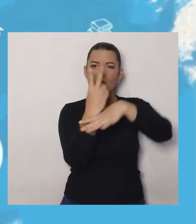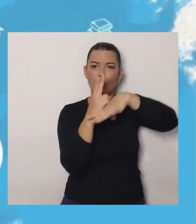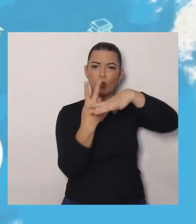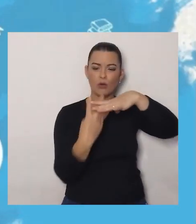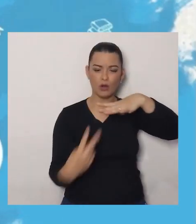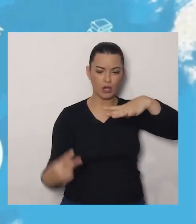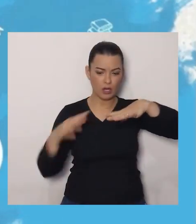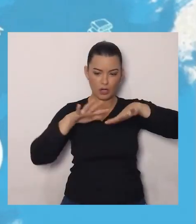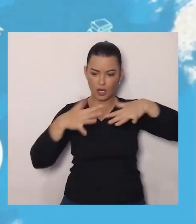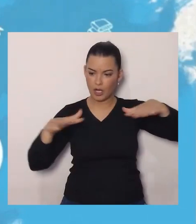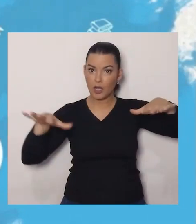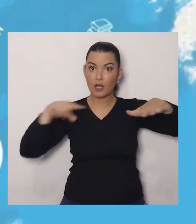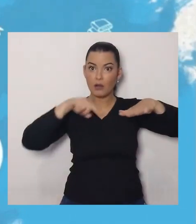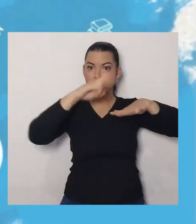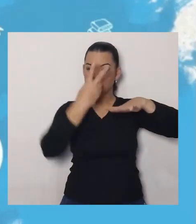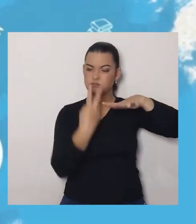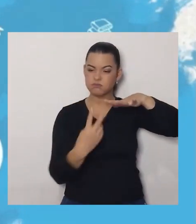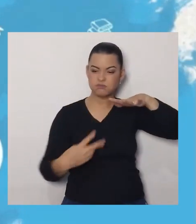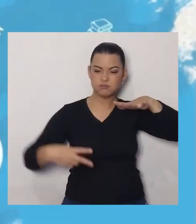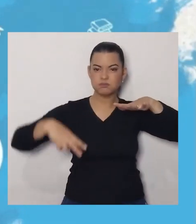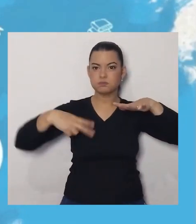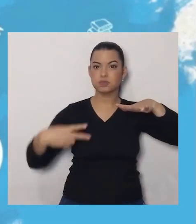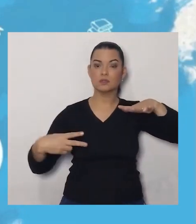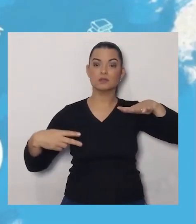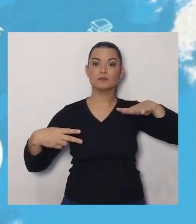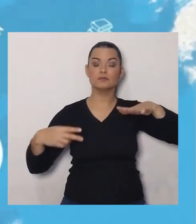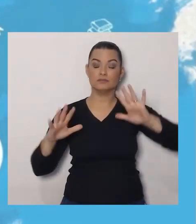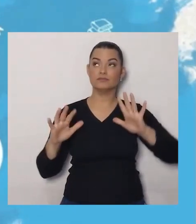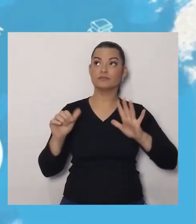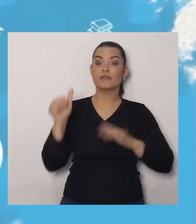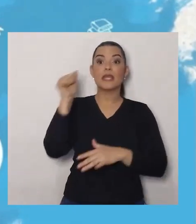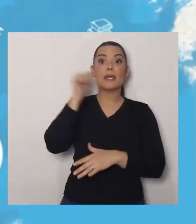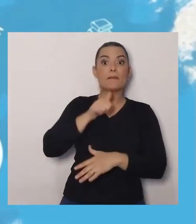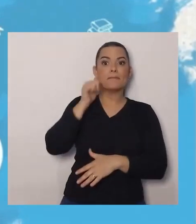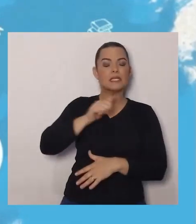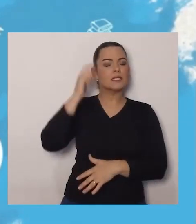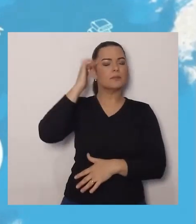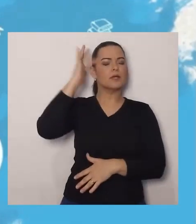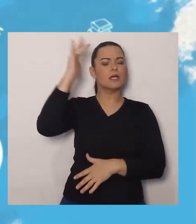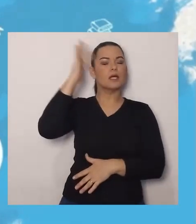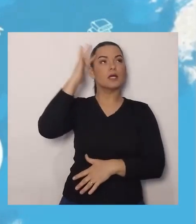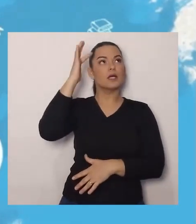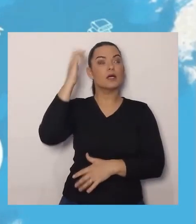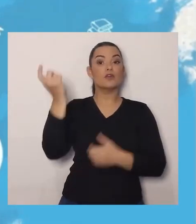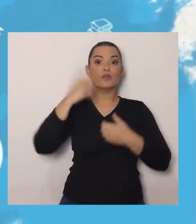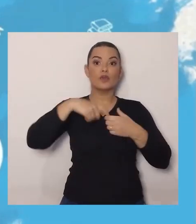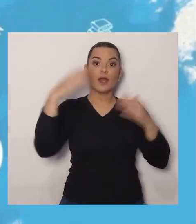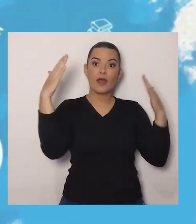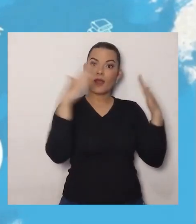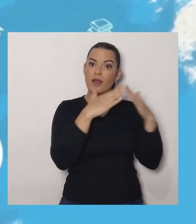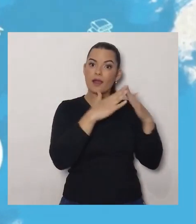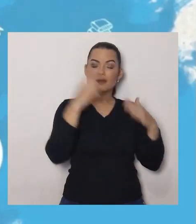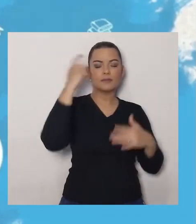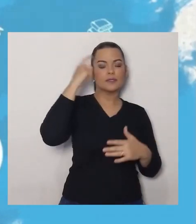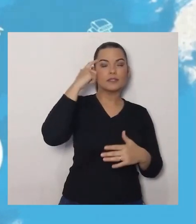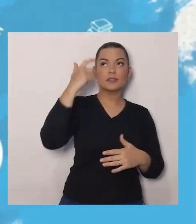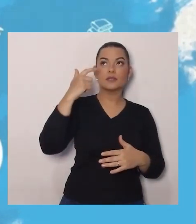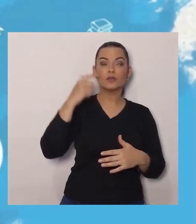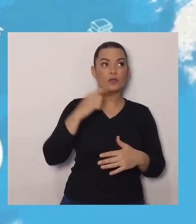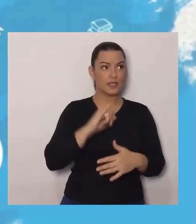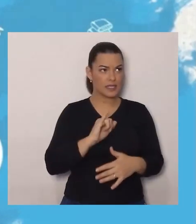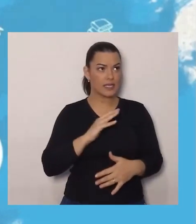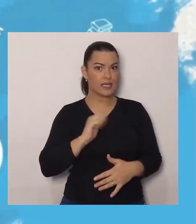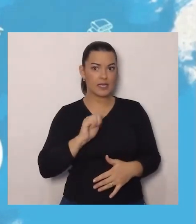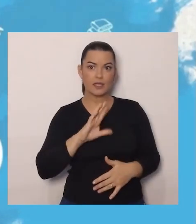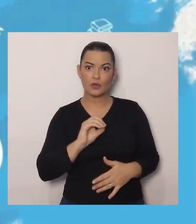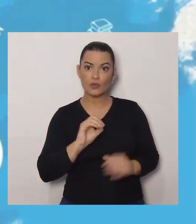Ícaro voou, eu também posso voar. Eu só me basta agora achar as penas de gaivotas